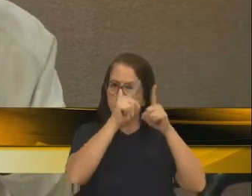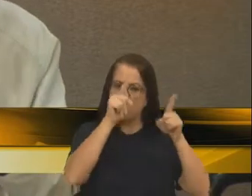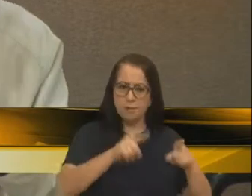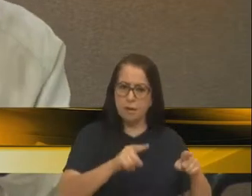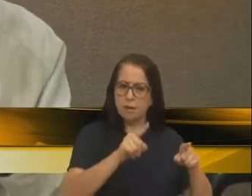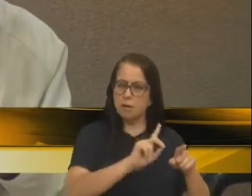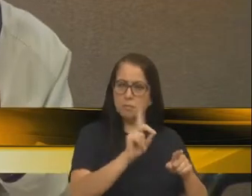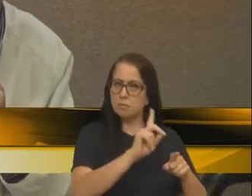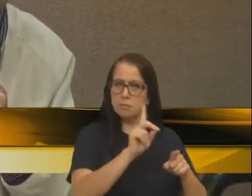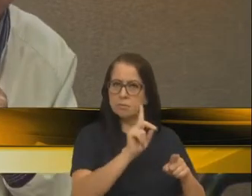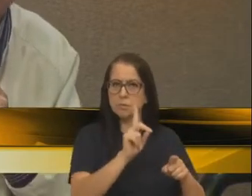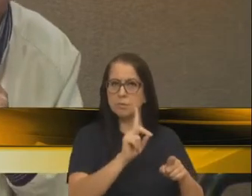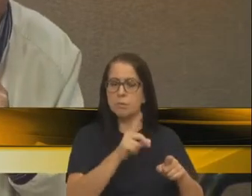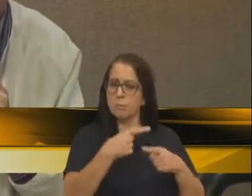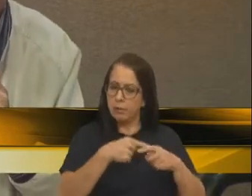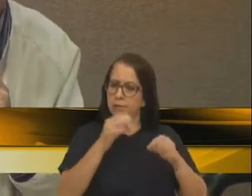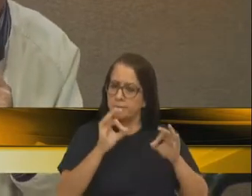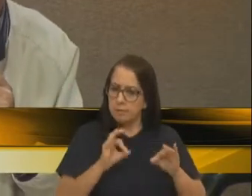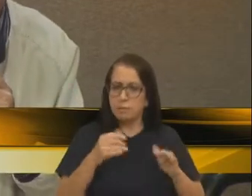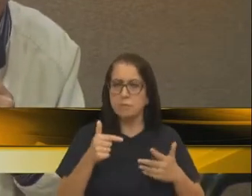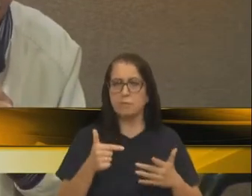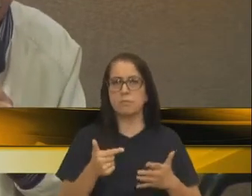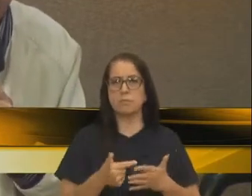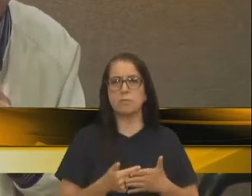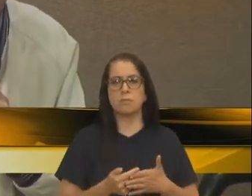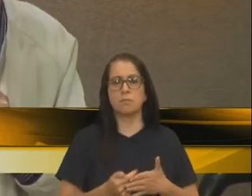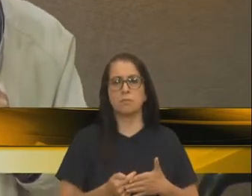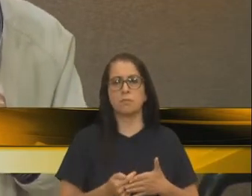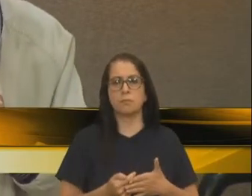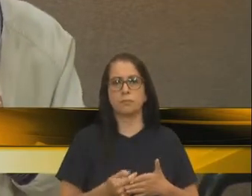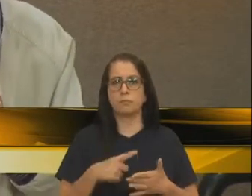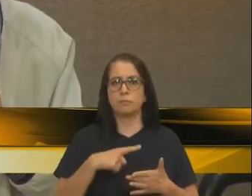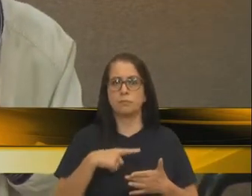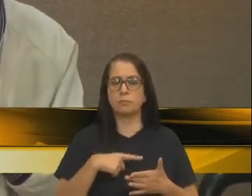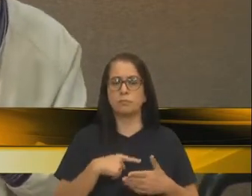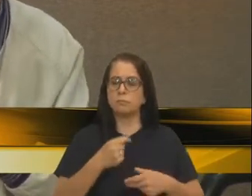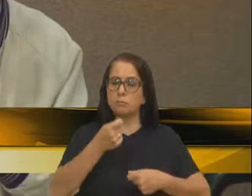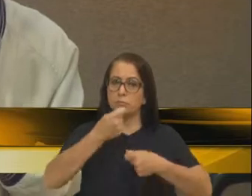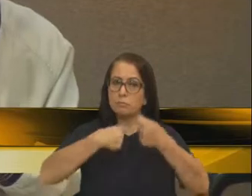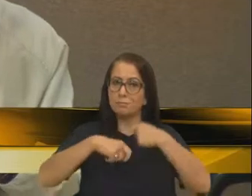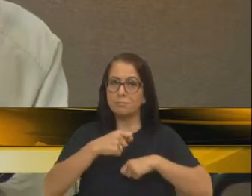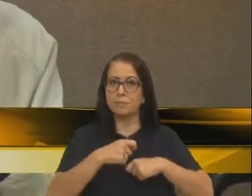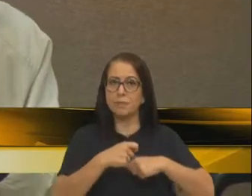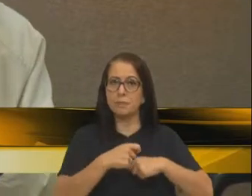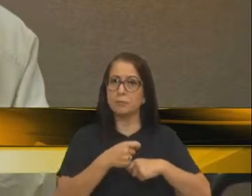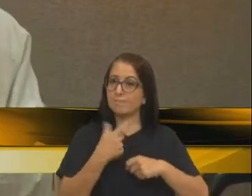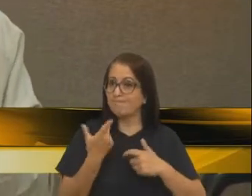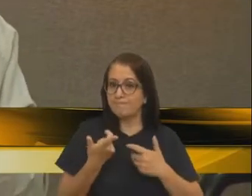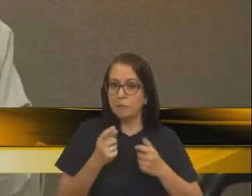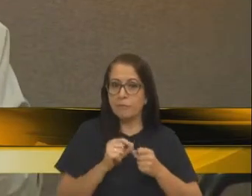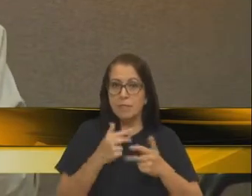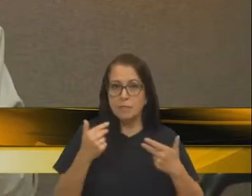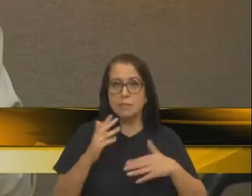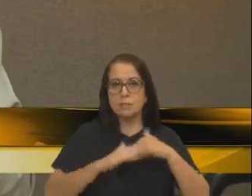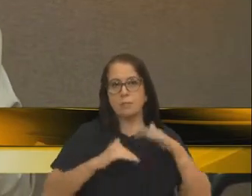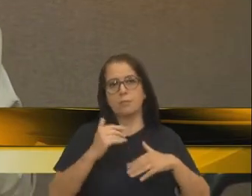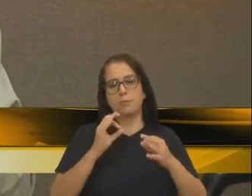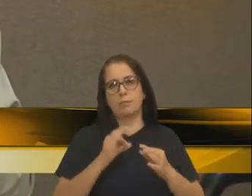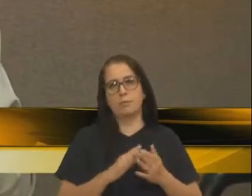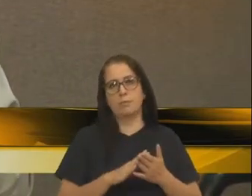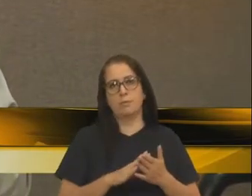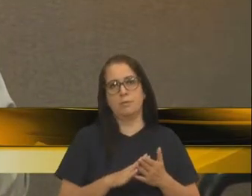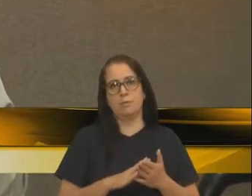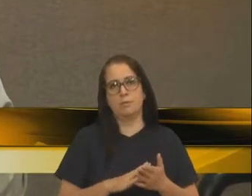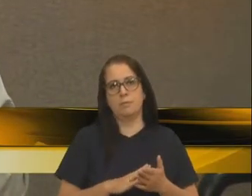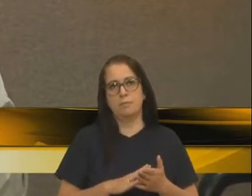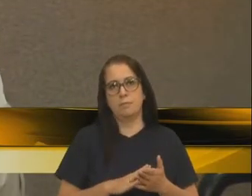funcionários da Codeca, porque são eficientes. Agora, tem que ter uma administração que lhe dê condições de fazer as obras, que lhe dê